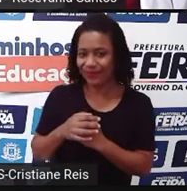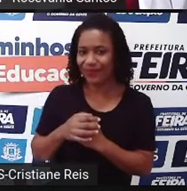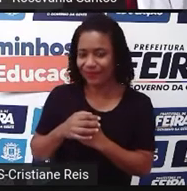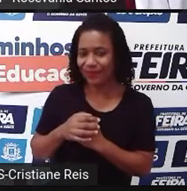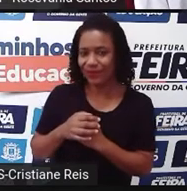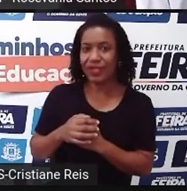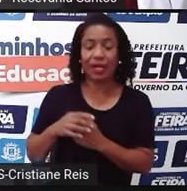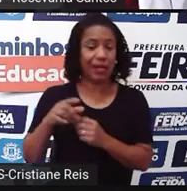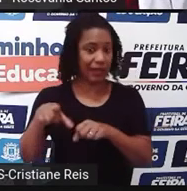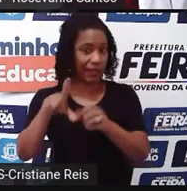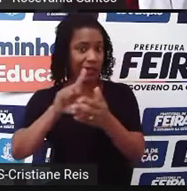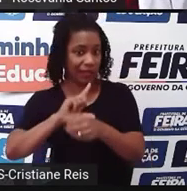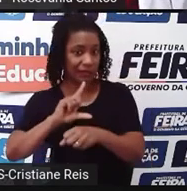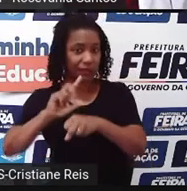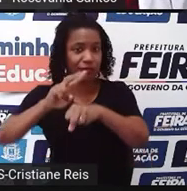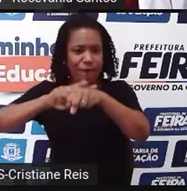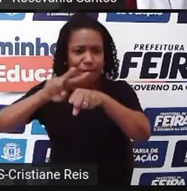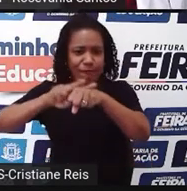floresta, né?